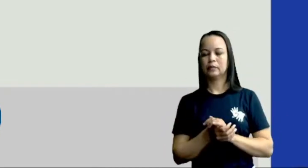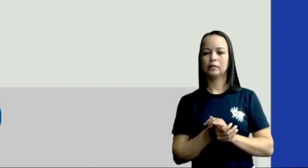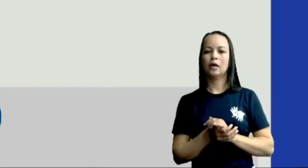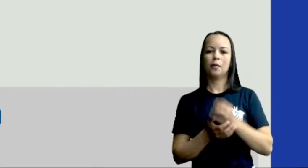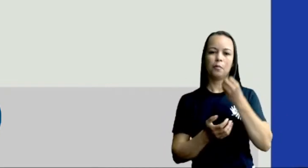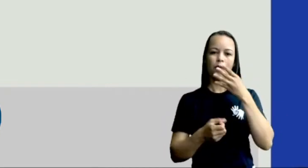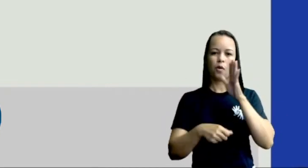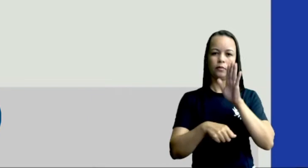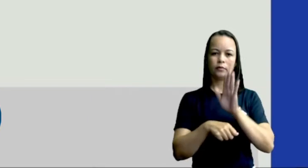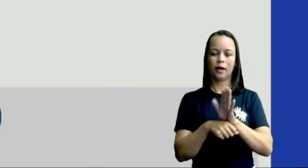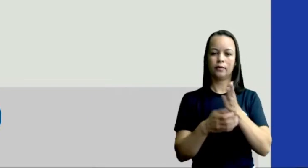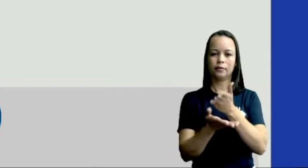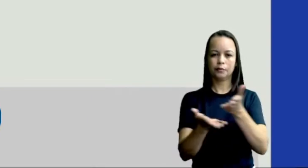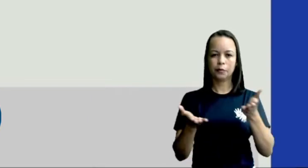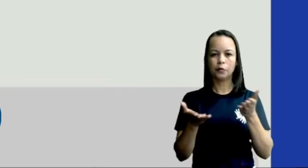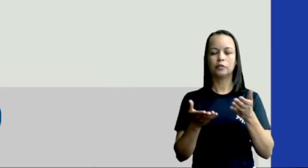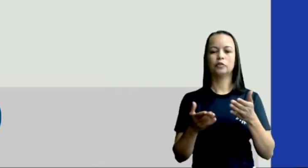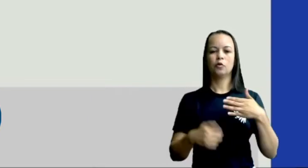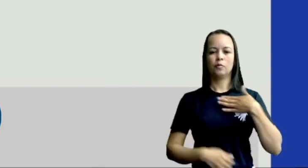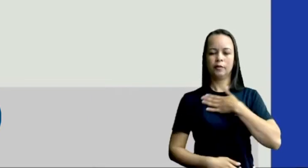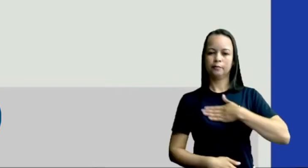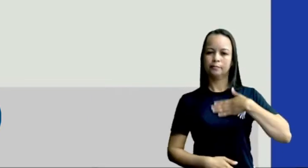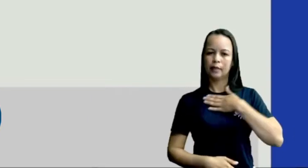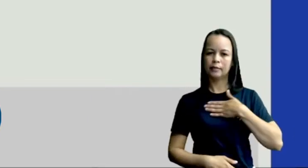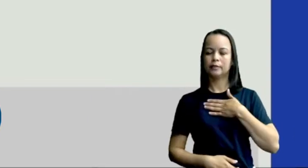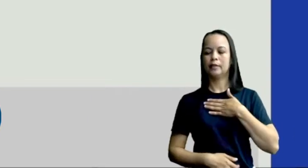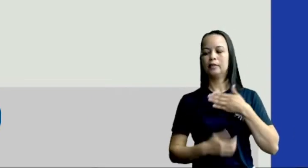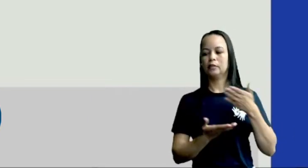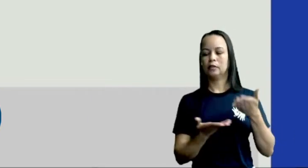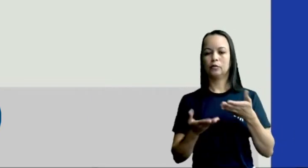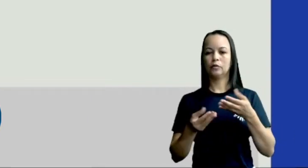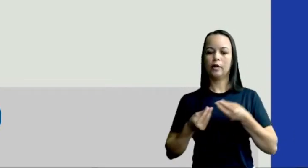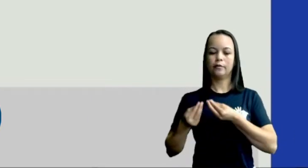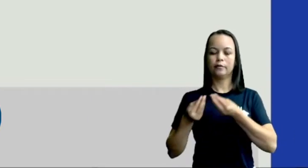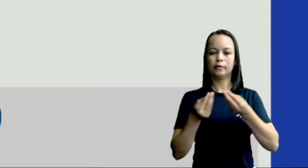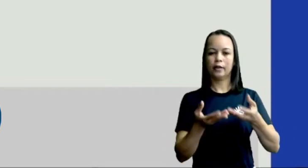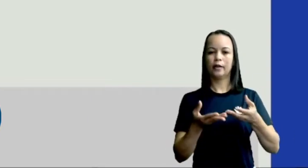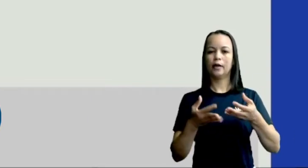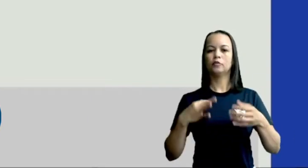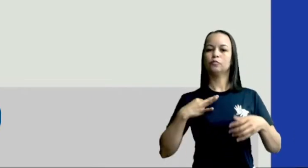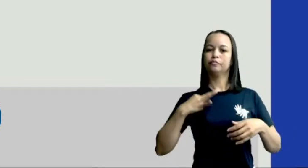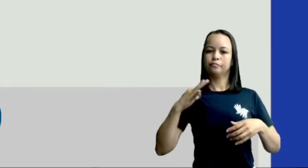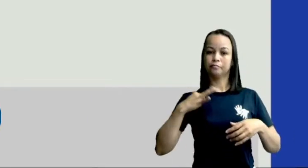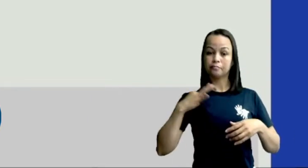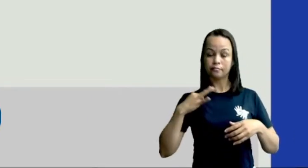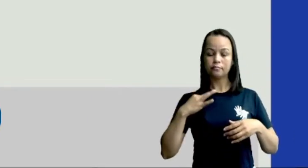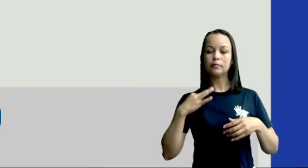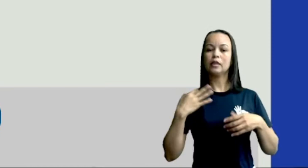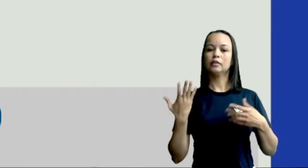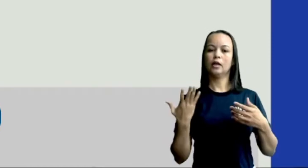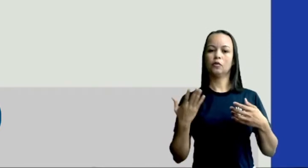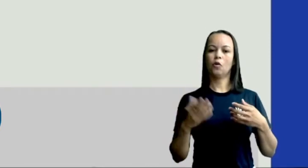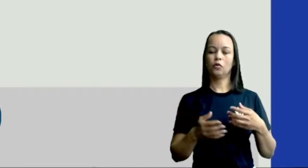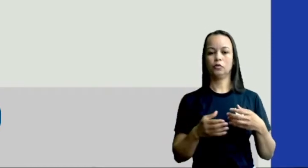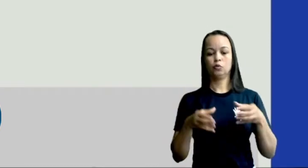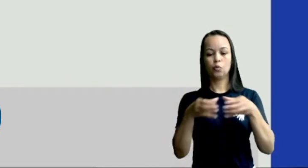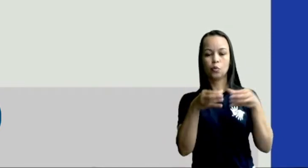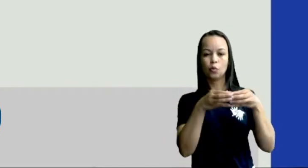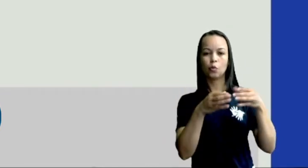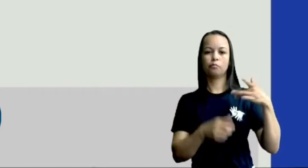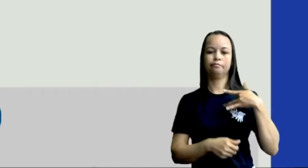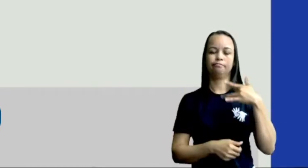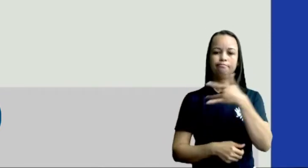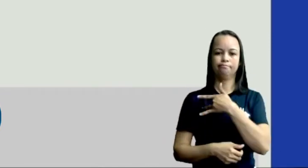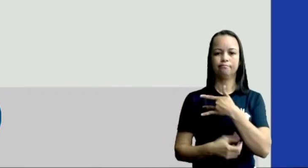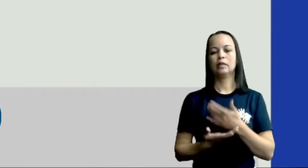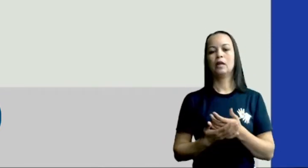todos. É um imenso prazer que estamos aqui entregando o pagamento da nossa equipe de saúde, porque